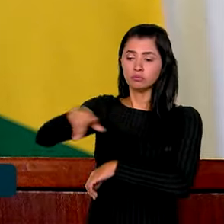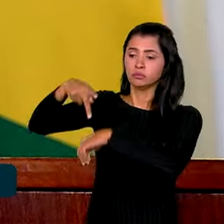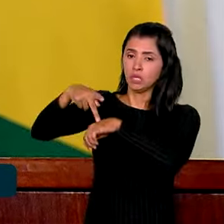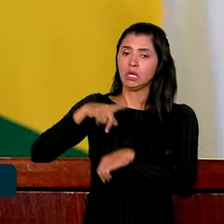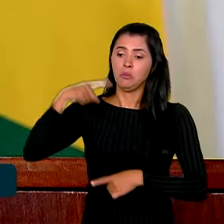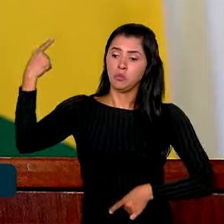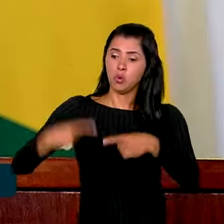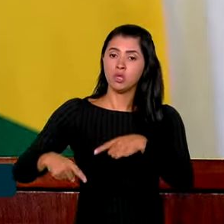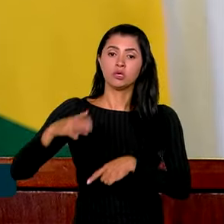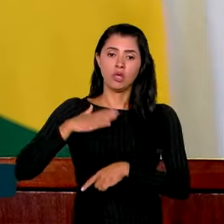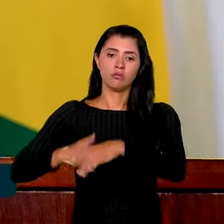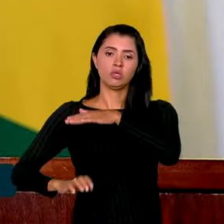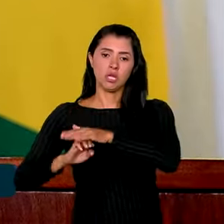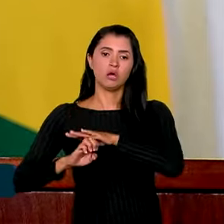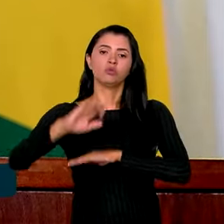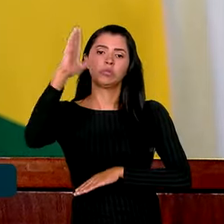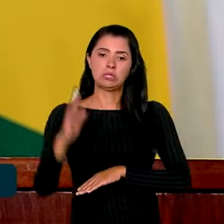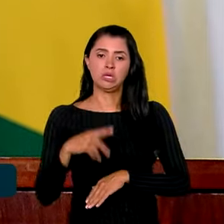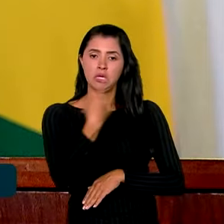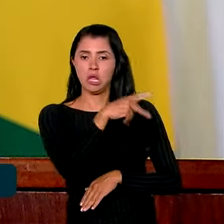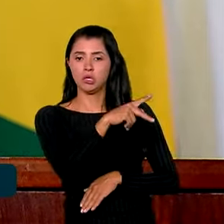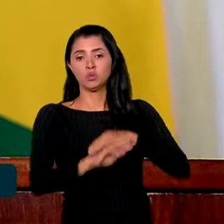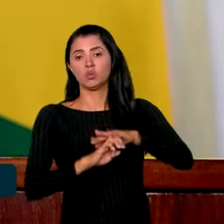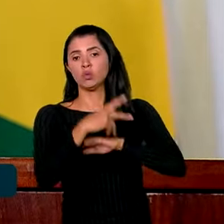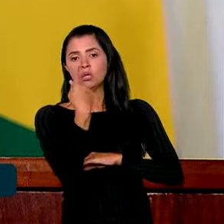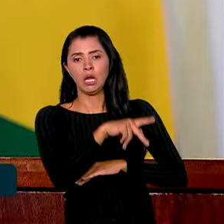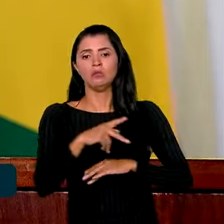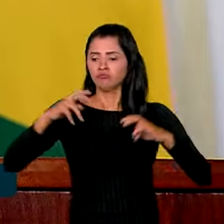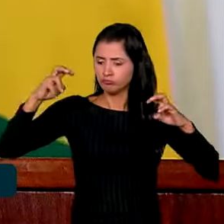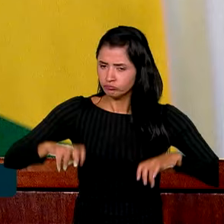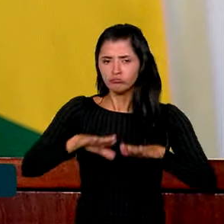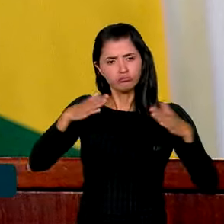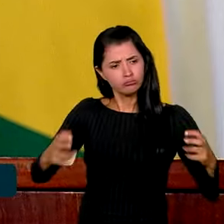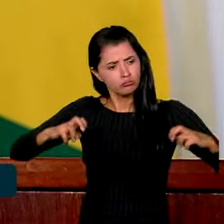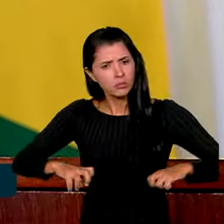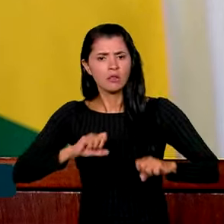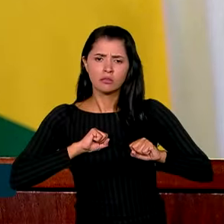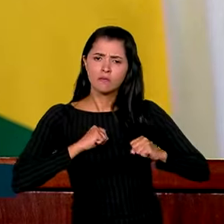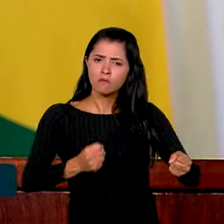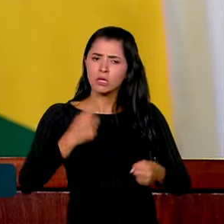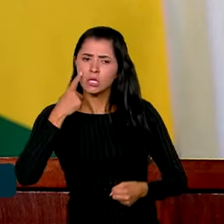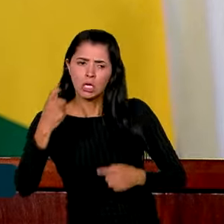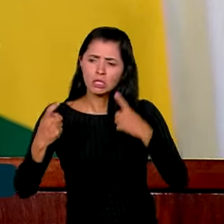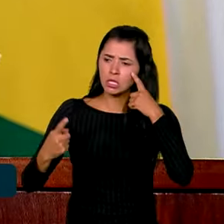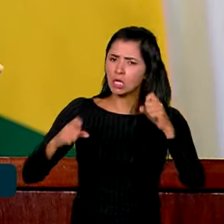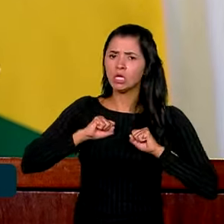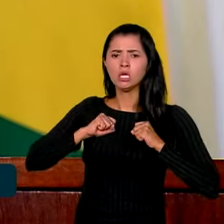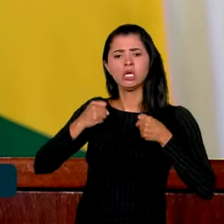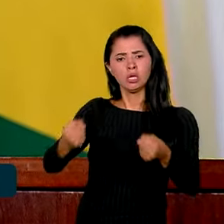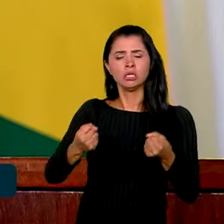Estado brasileiro e do Estado dele, nós temos que sentar na mesa, cada um defendendo os seus interesses, como não pode ter